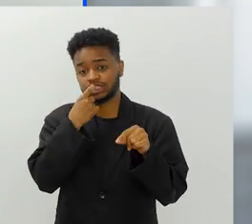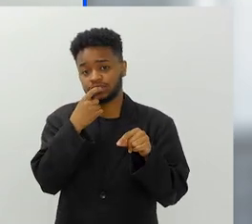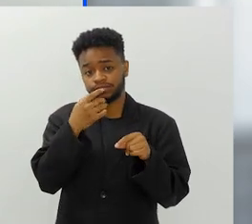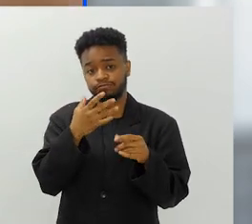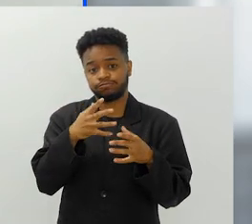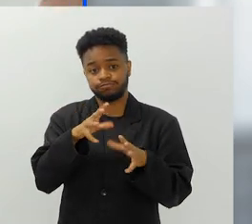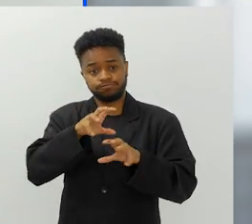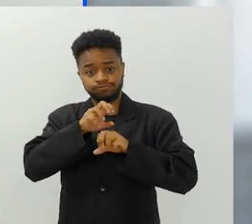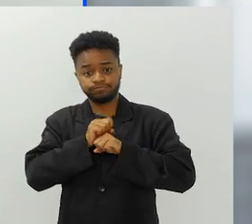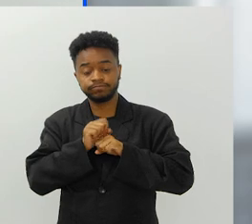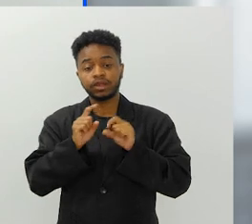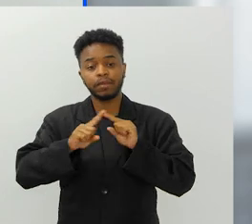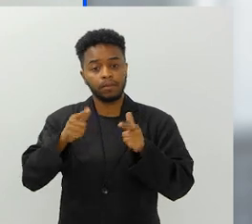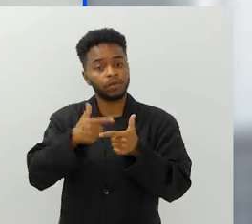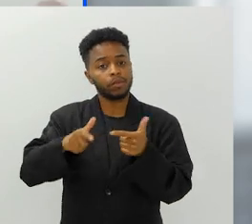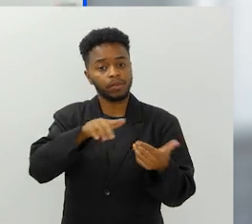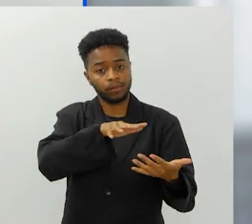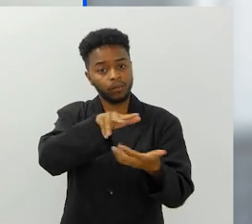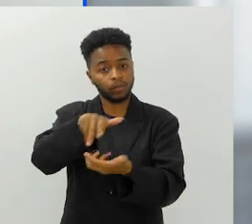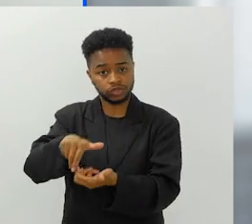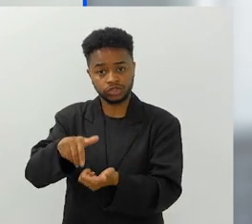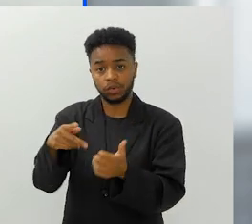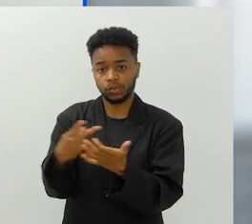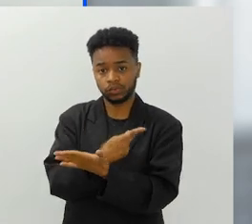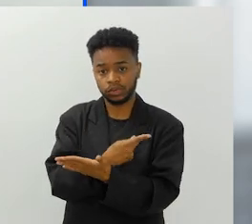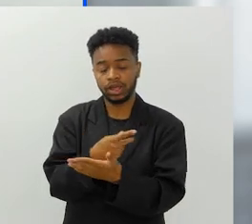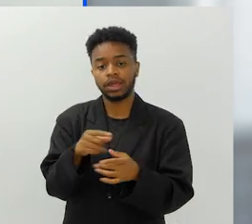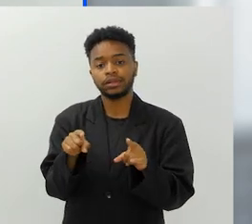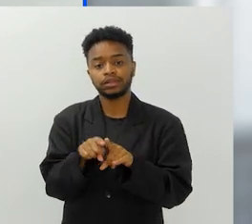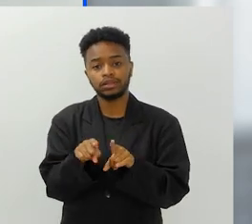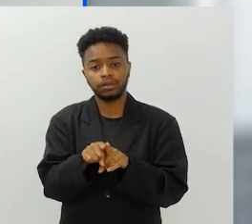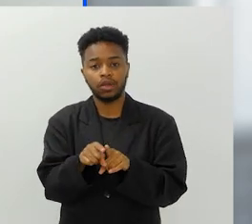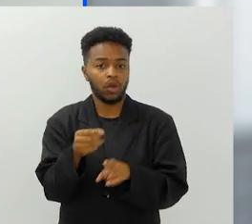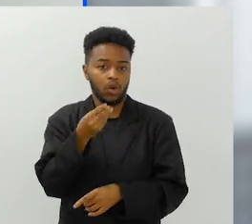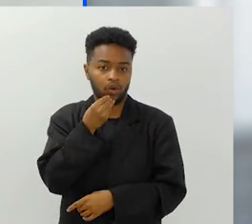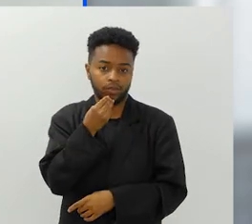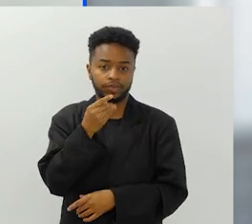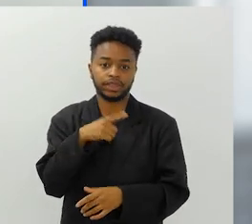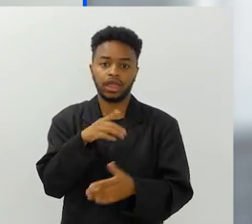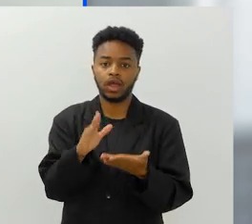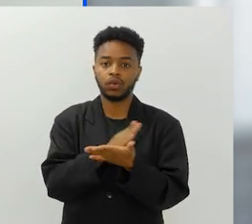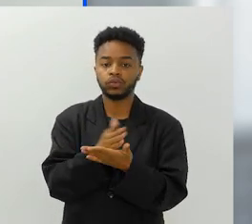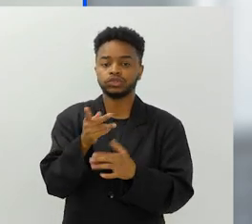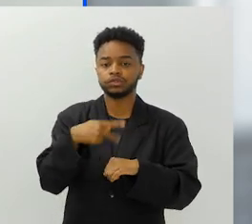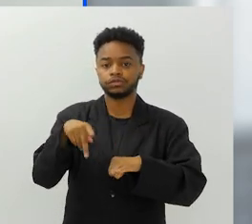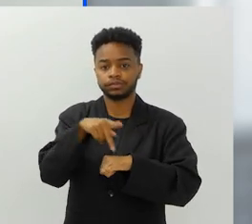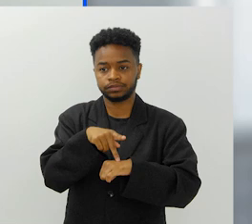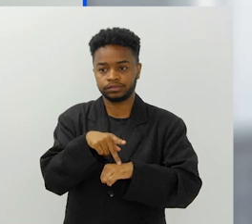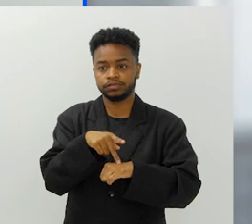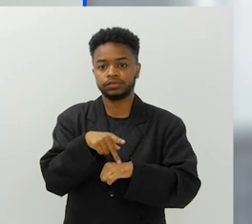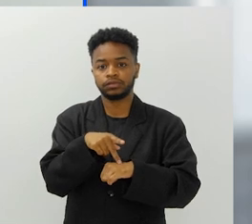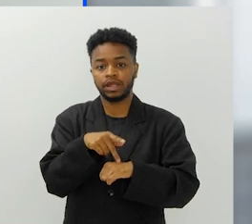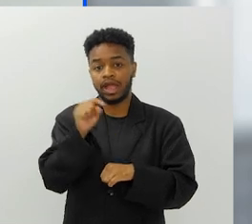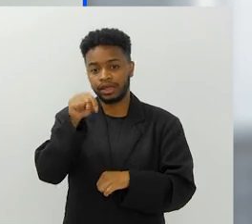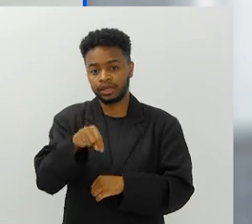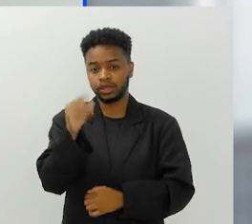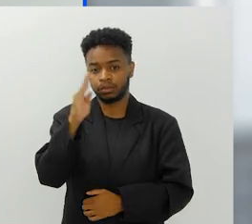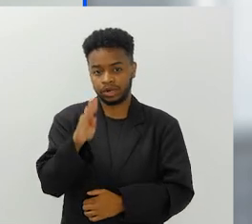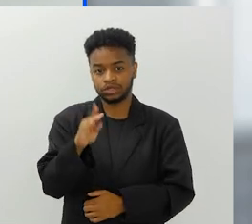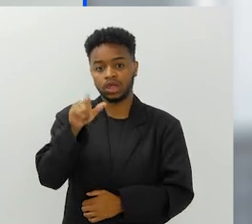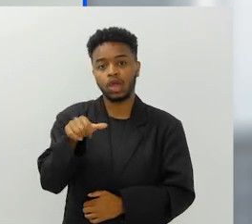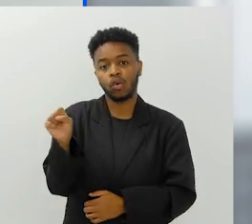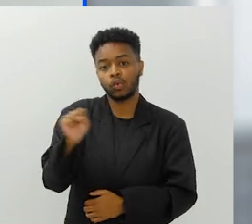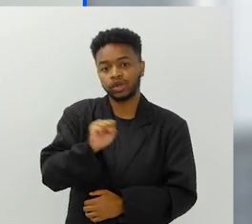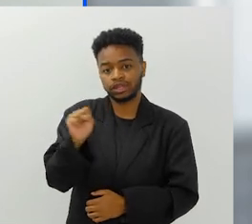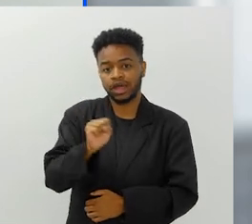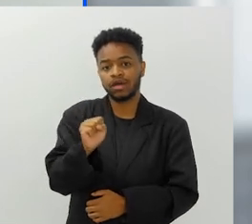Então, enfim, o problema é internacional, queria por isso. Obviamente, existem países que emitem, hoje